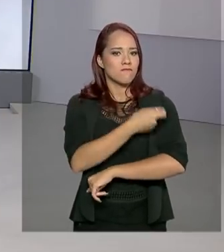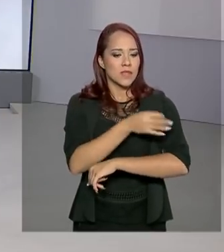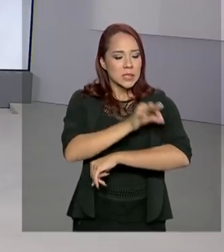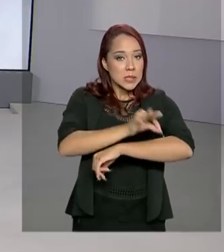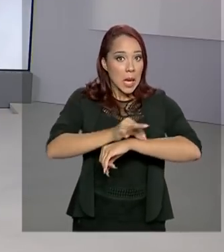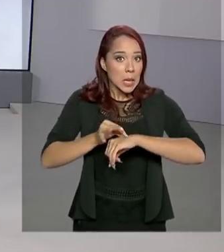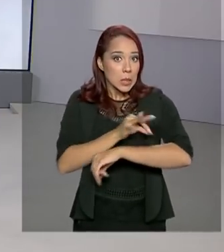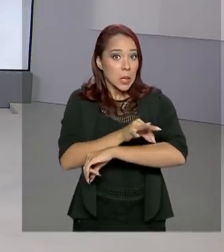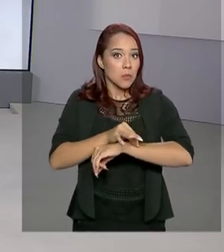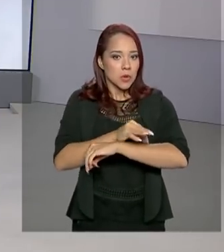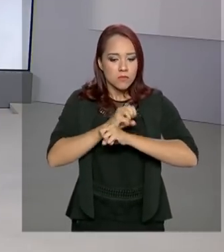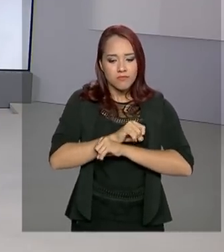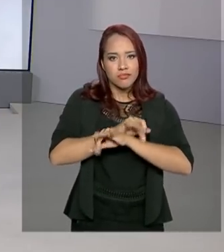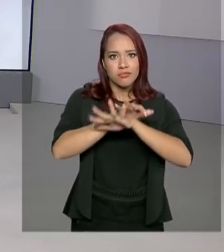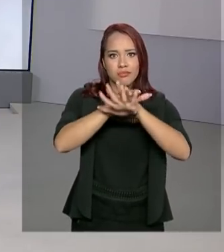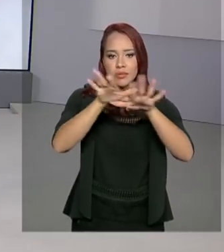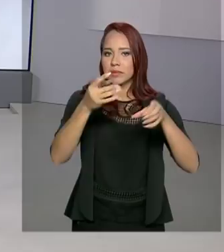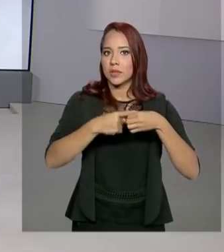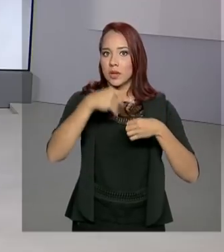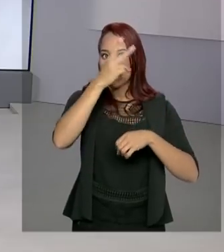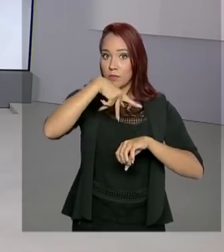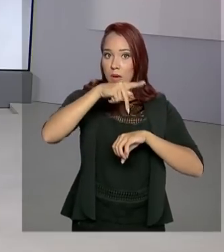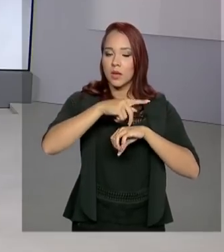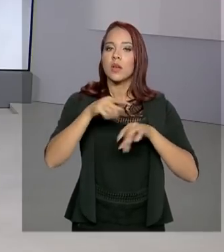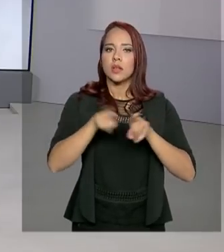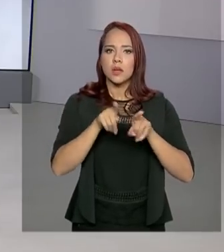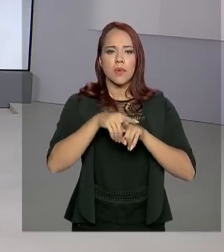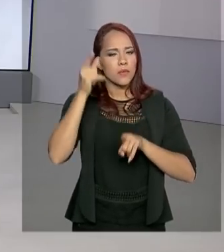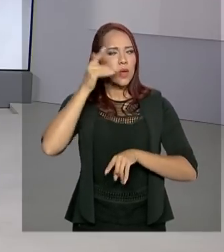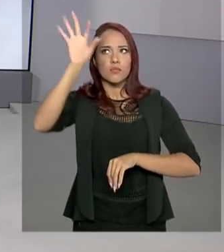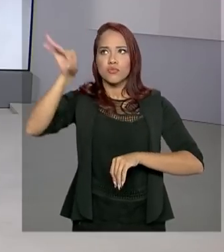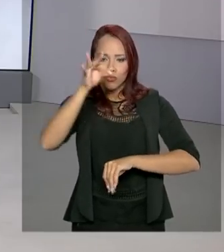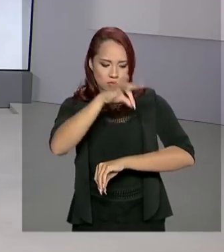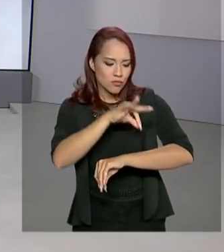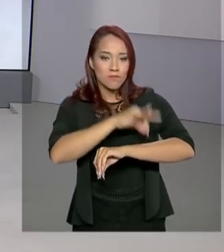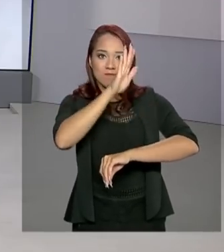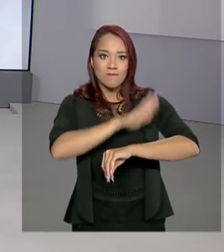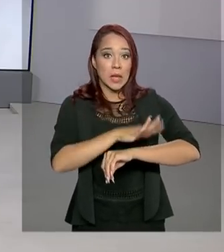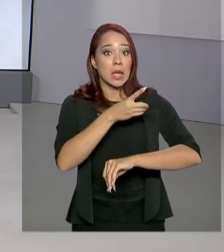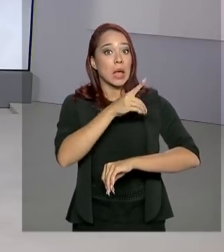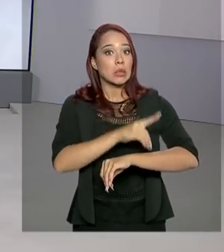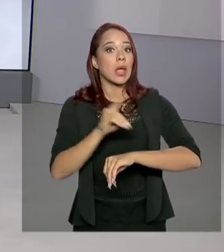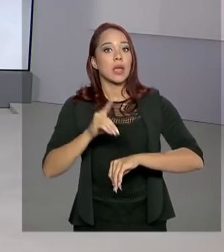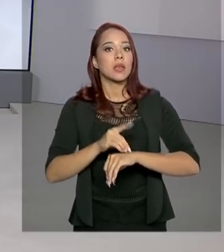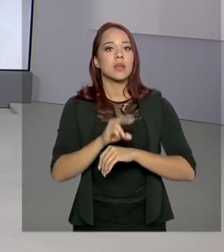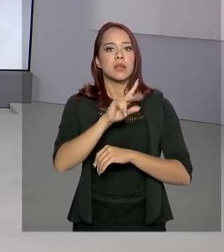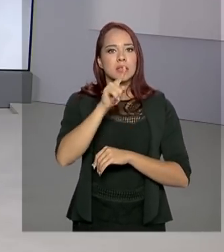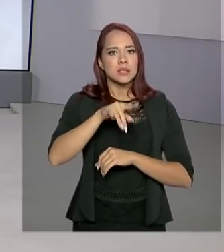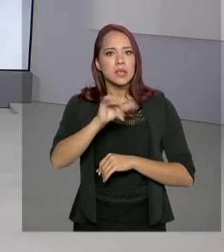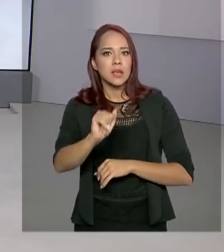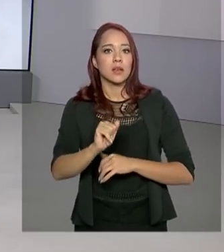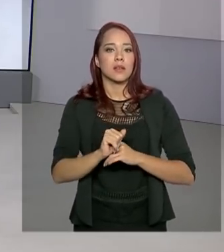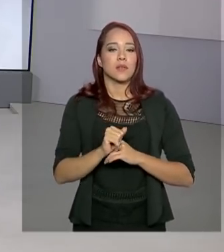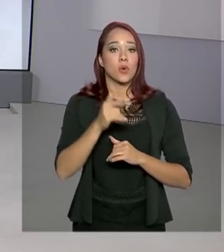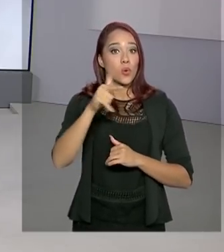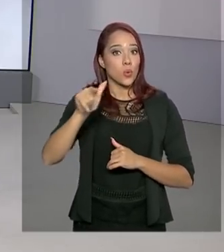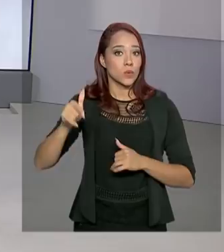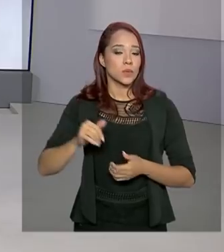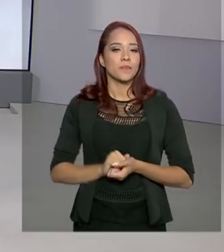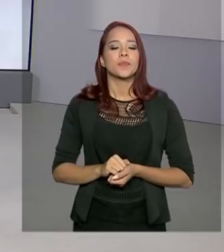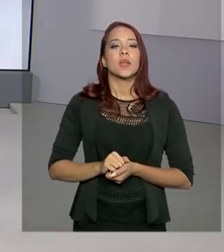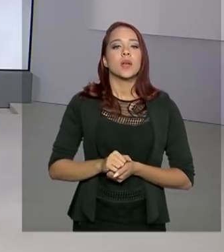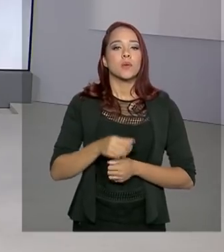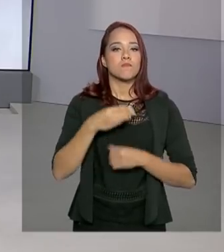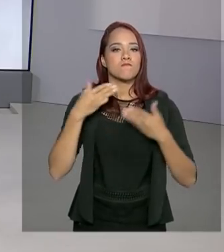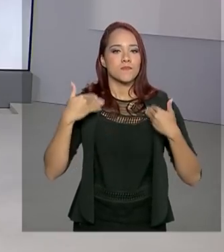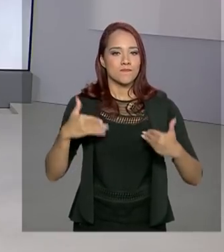por grandes cidades do país e o combate ao mosquito Aedes aegypti, transmissor da dengue, zika e chikungunya. É, e o Ministério da